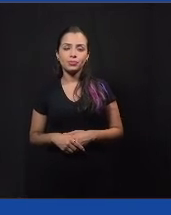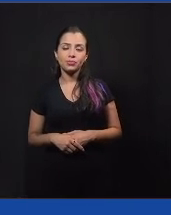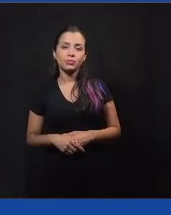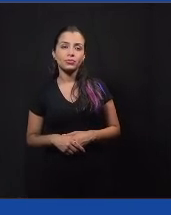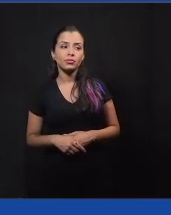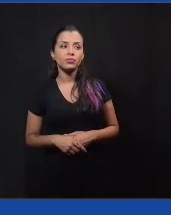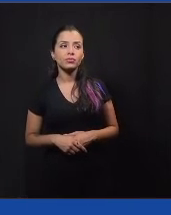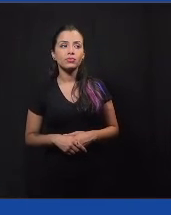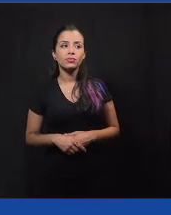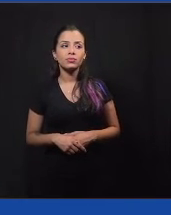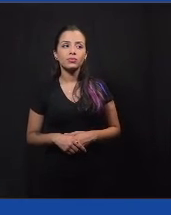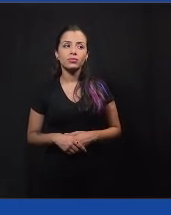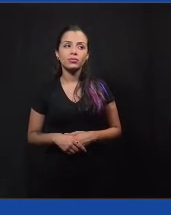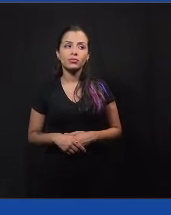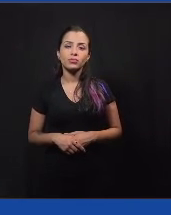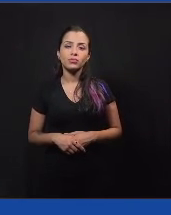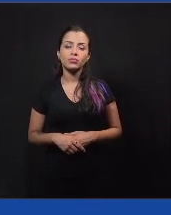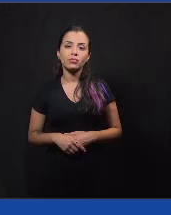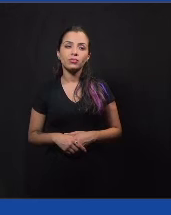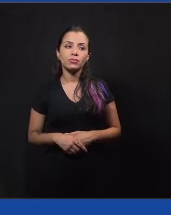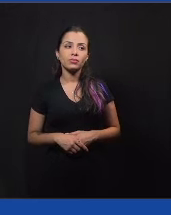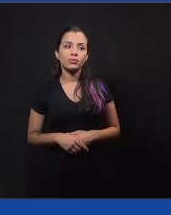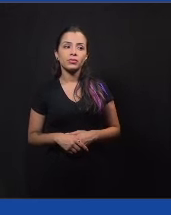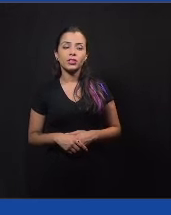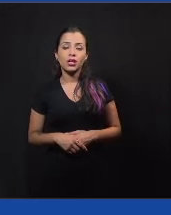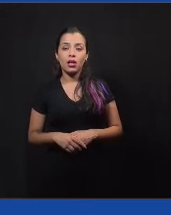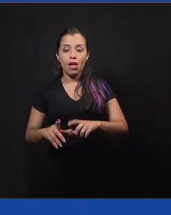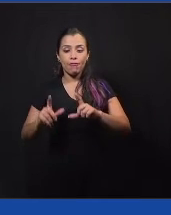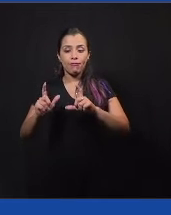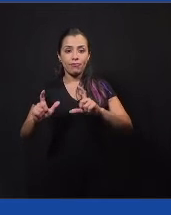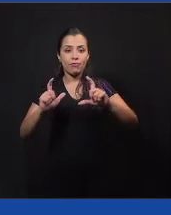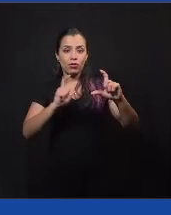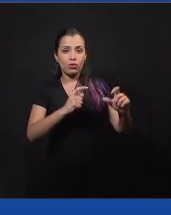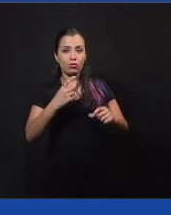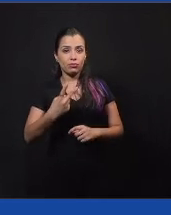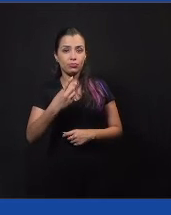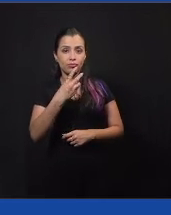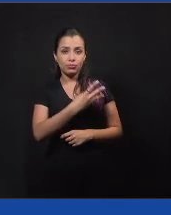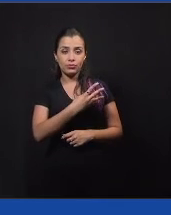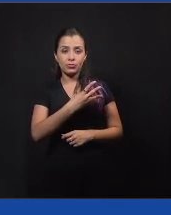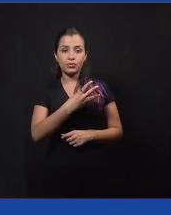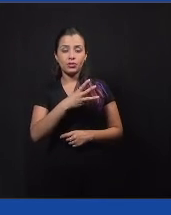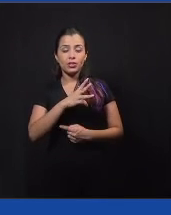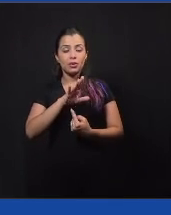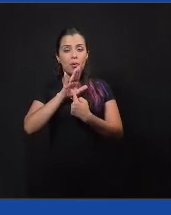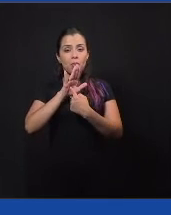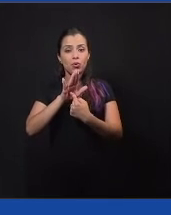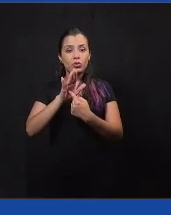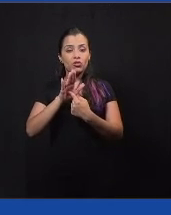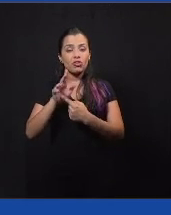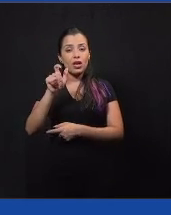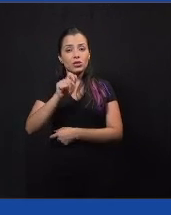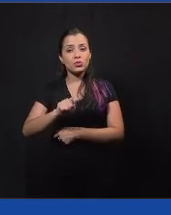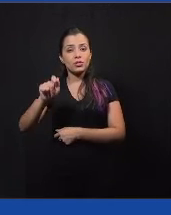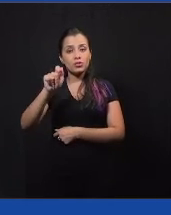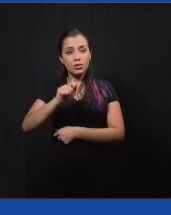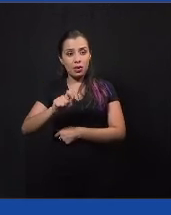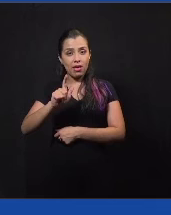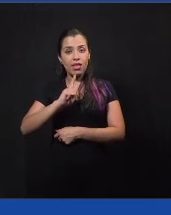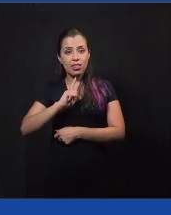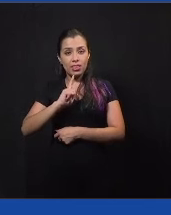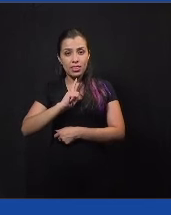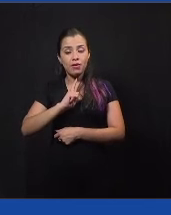exemplos de associações que a CBA apoia, a Agriarte, a CompiSARP, que também foram pessoas que nos